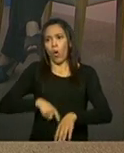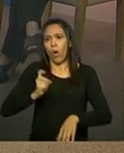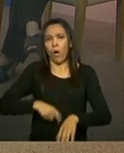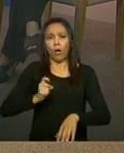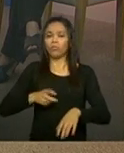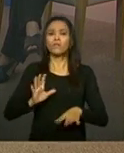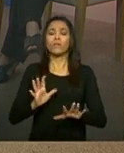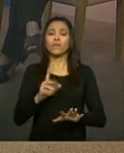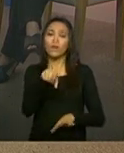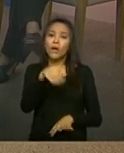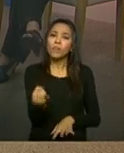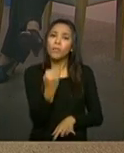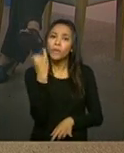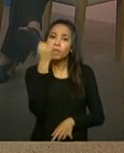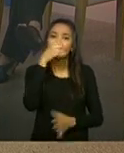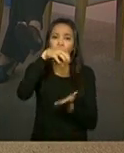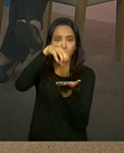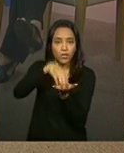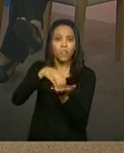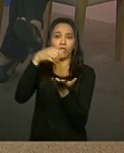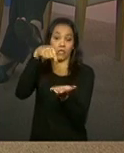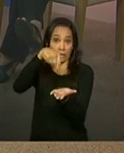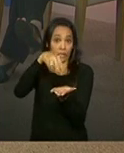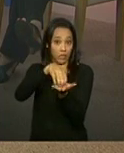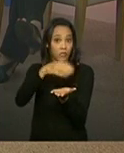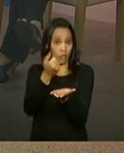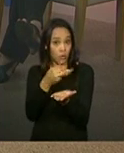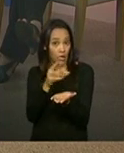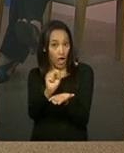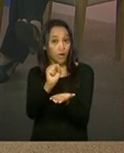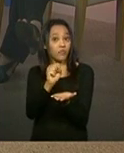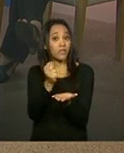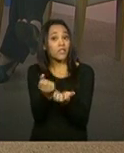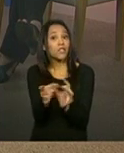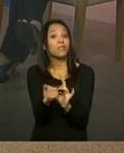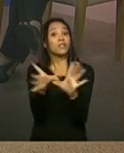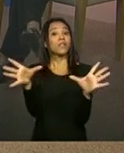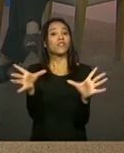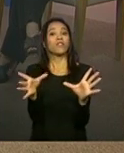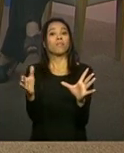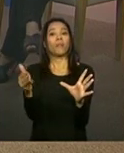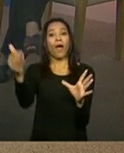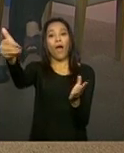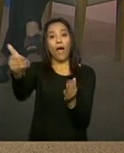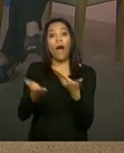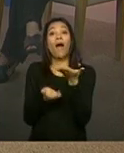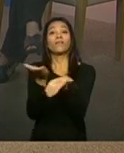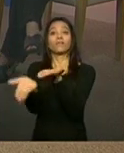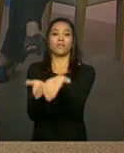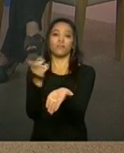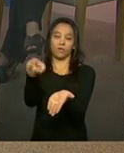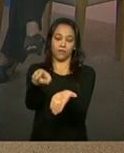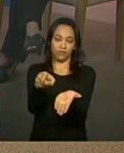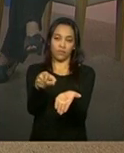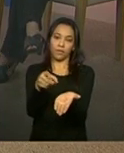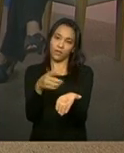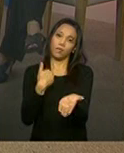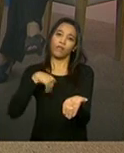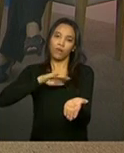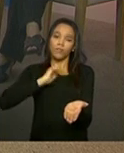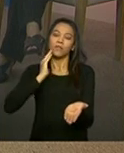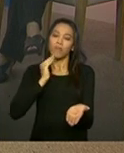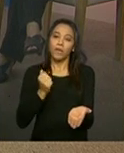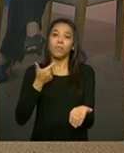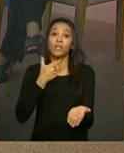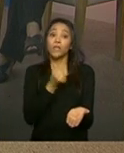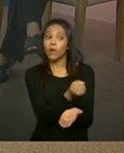É importante que o CRAS esteja disponível para atender essa população, mas não vai estar atendendo necessariamente. Até porque a gente estima que o